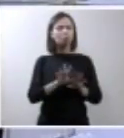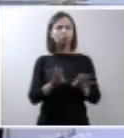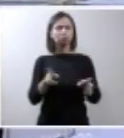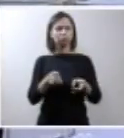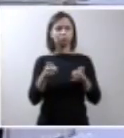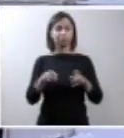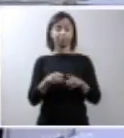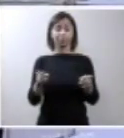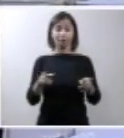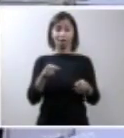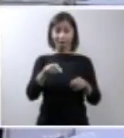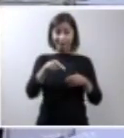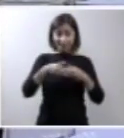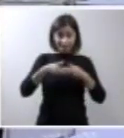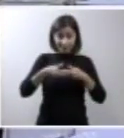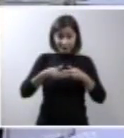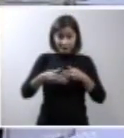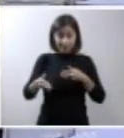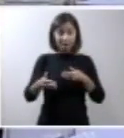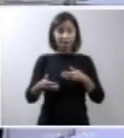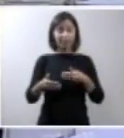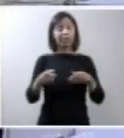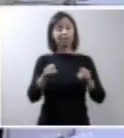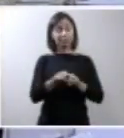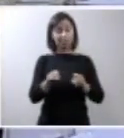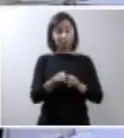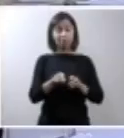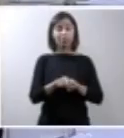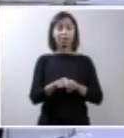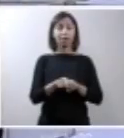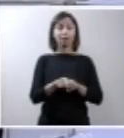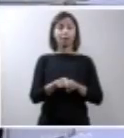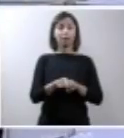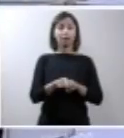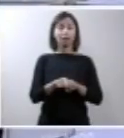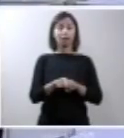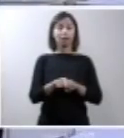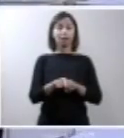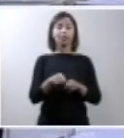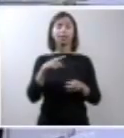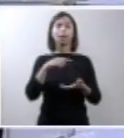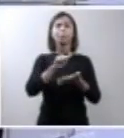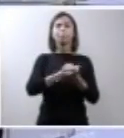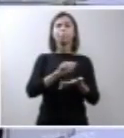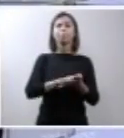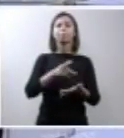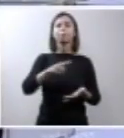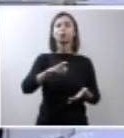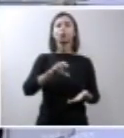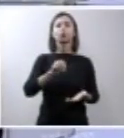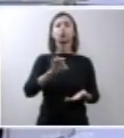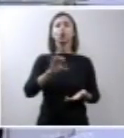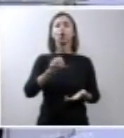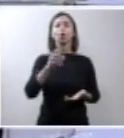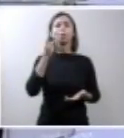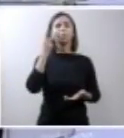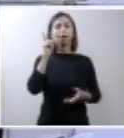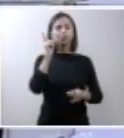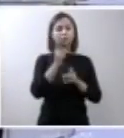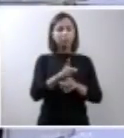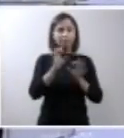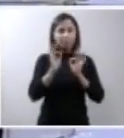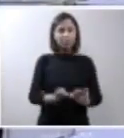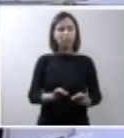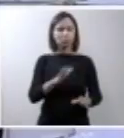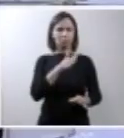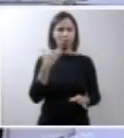partir disso e considerando também que hoje o protocolo para diagnóstico de morte encefálica que